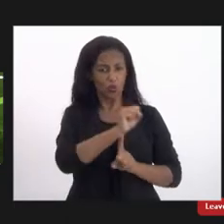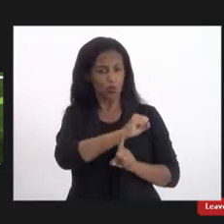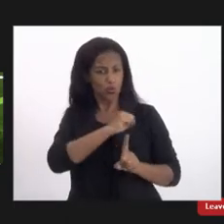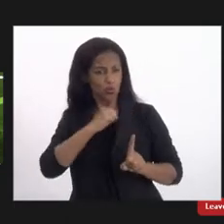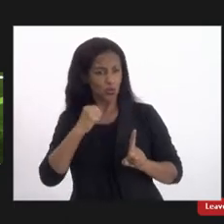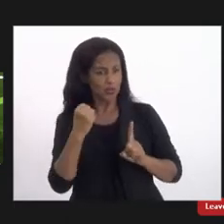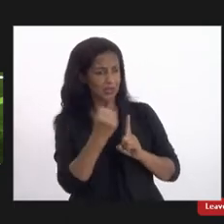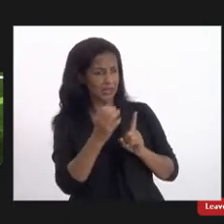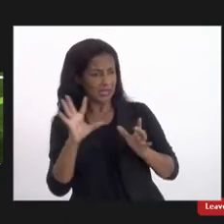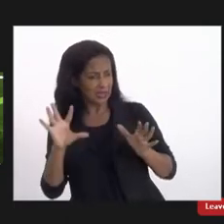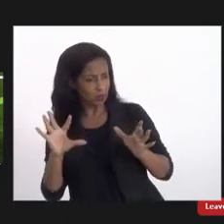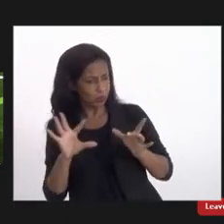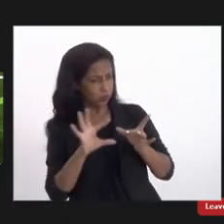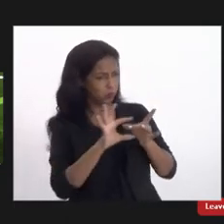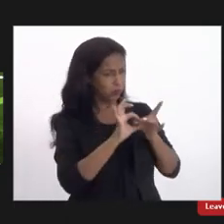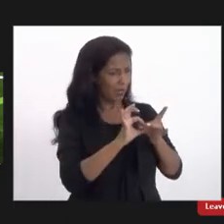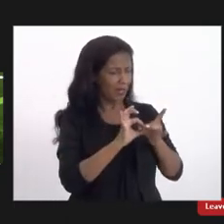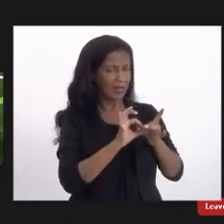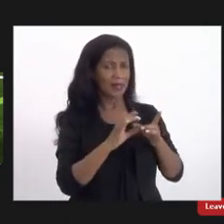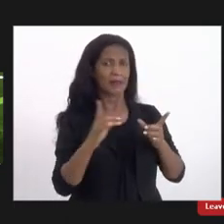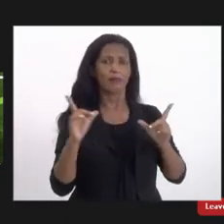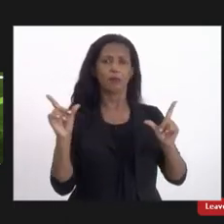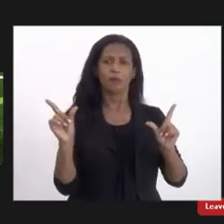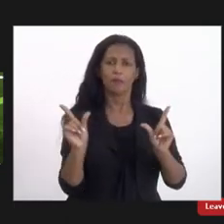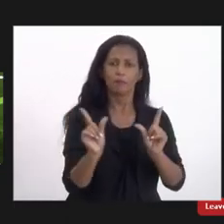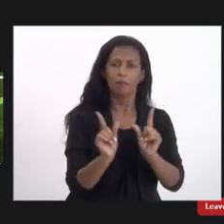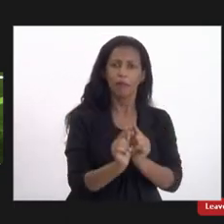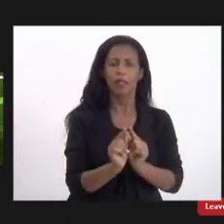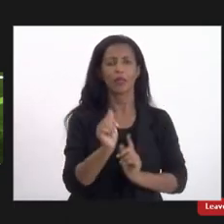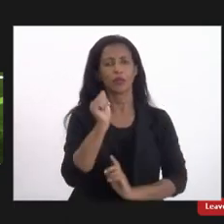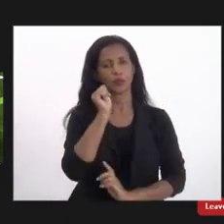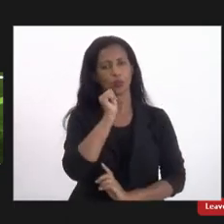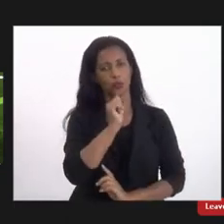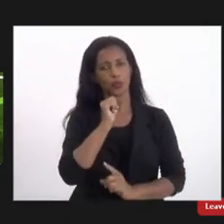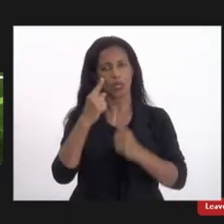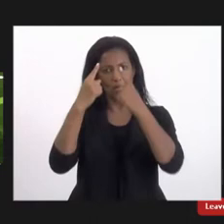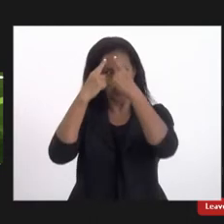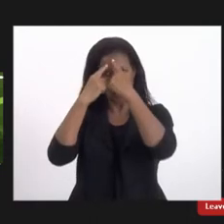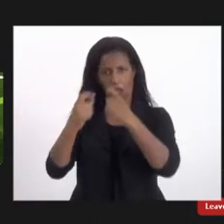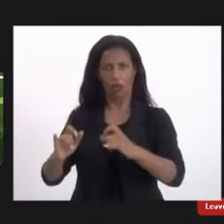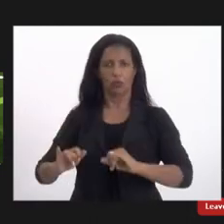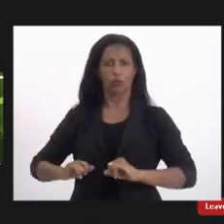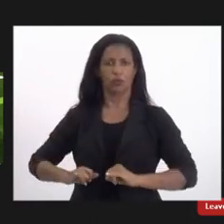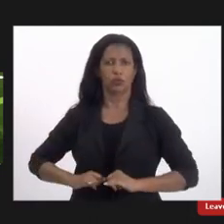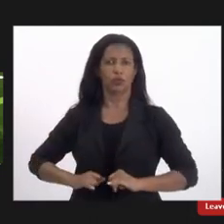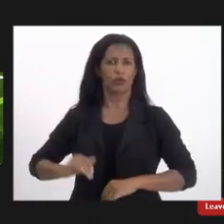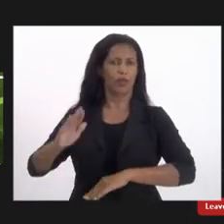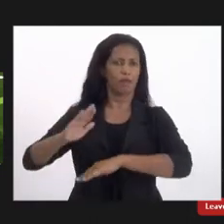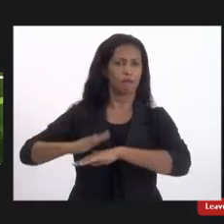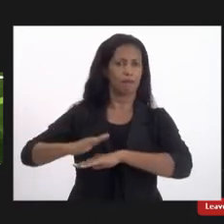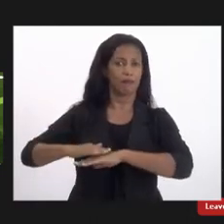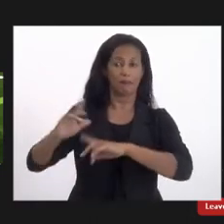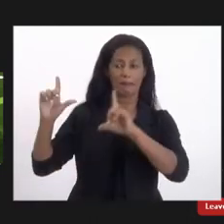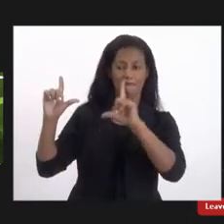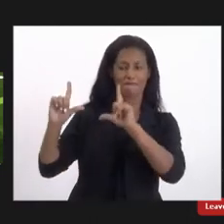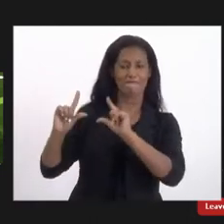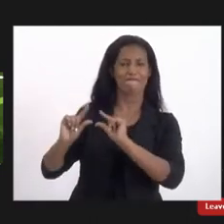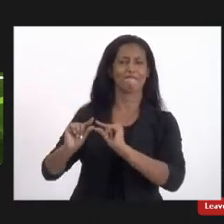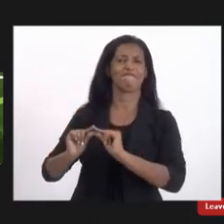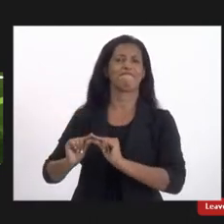nós vamos ter cada vez menos mulher sendo violentada cada vez menos